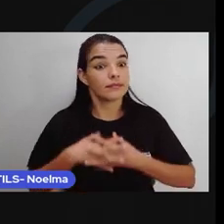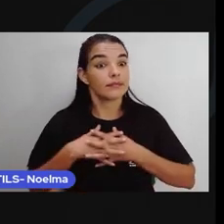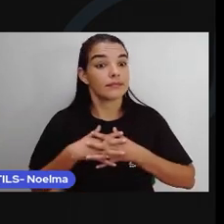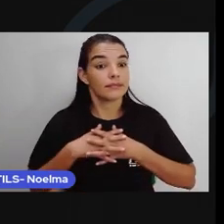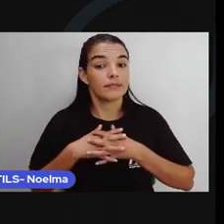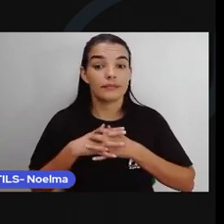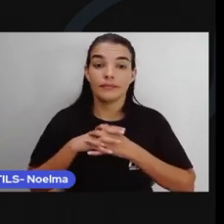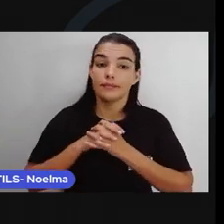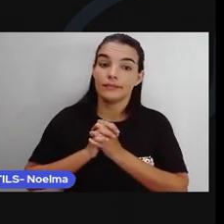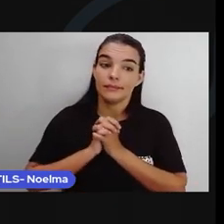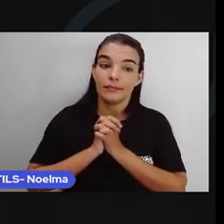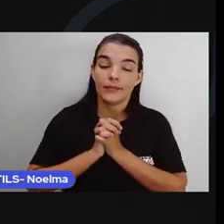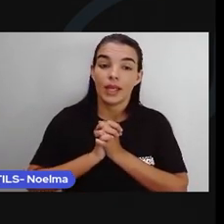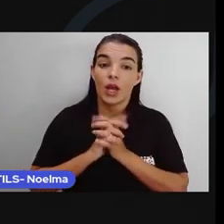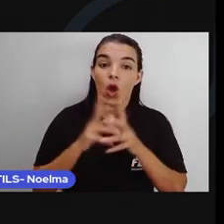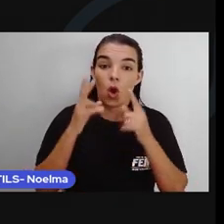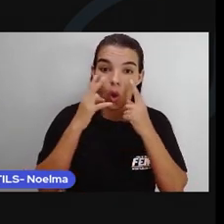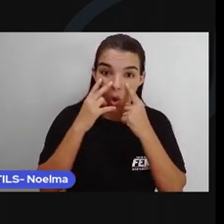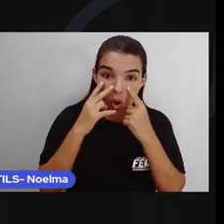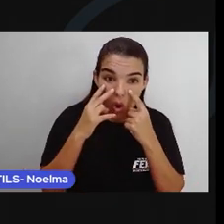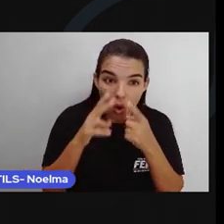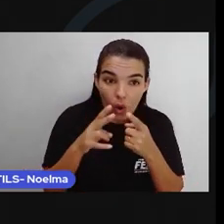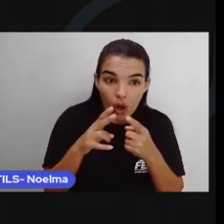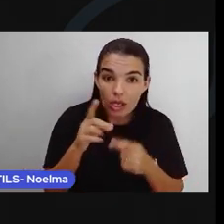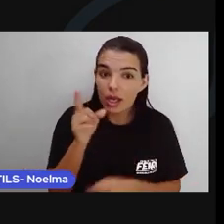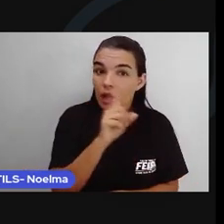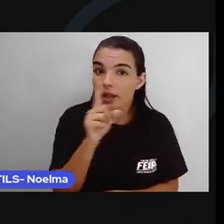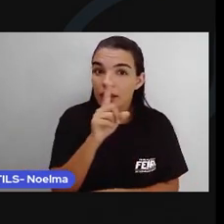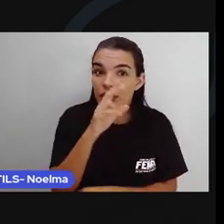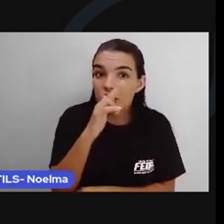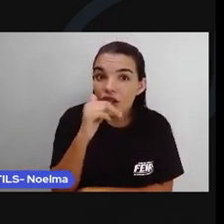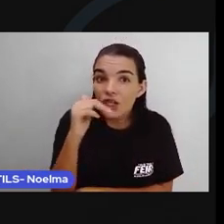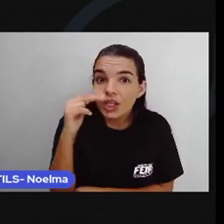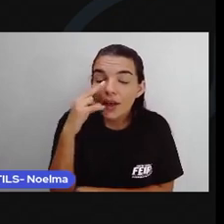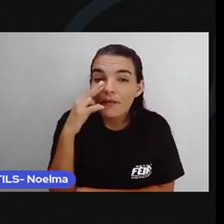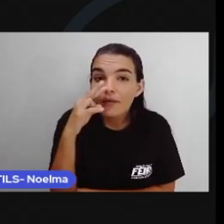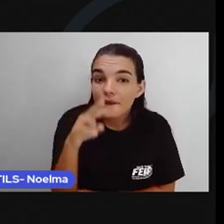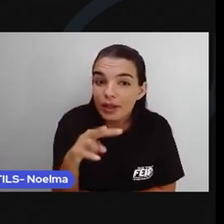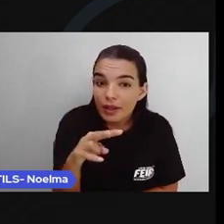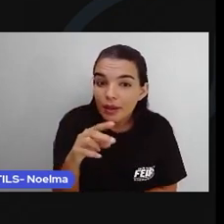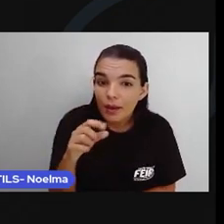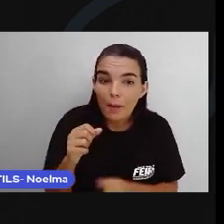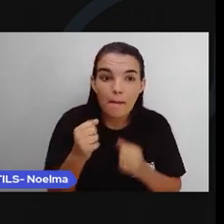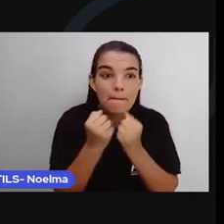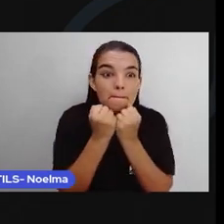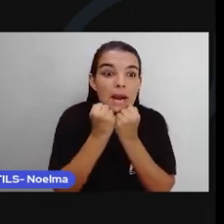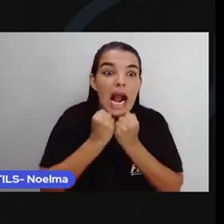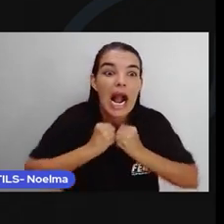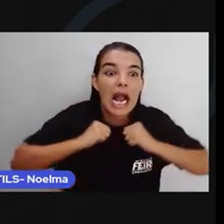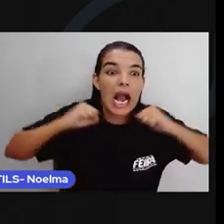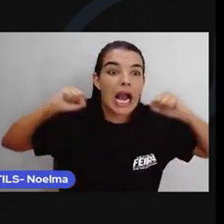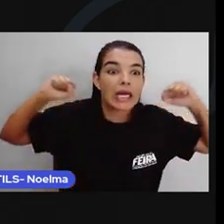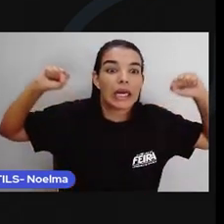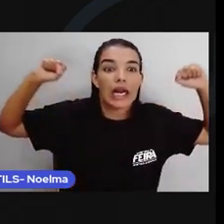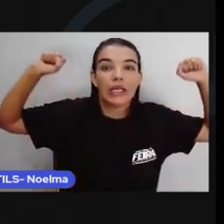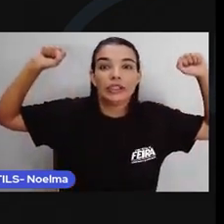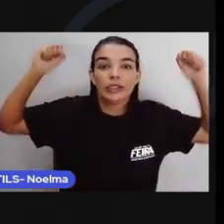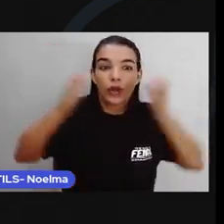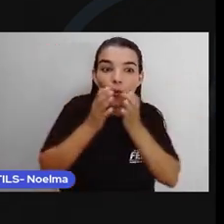Ninguém viu esse bicho ainda É maior que o navio